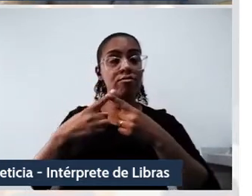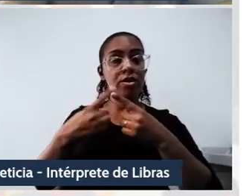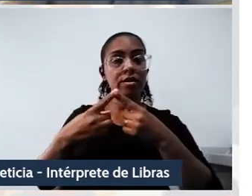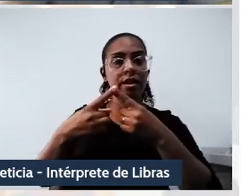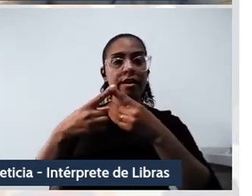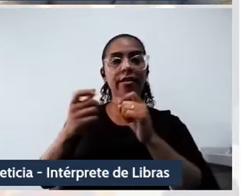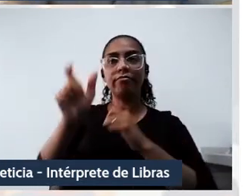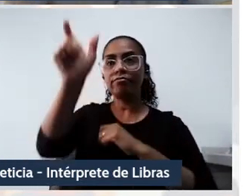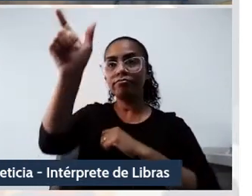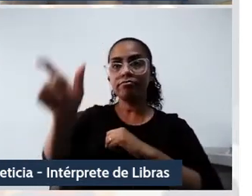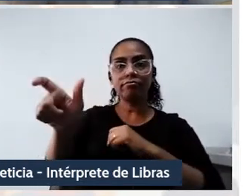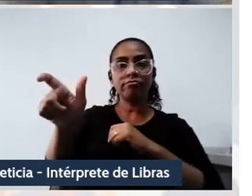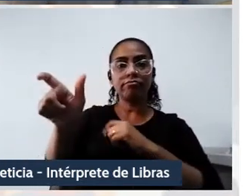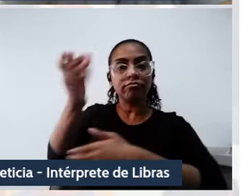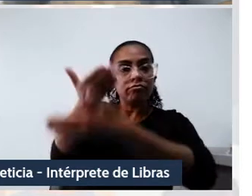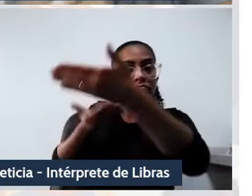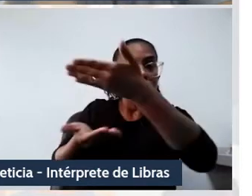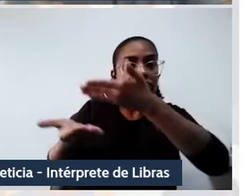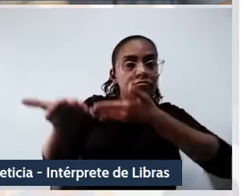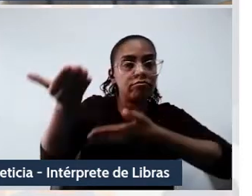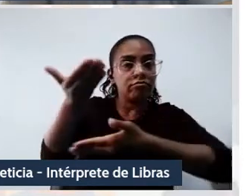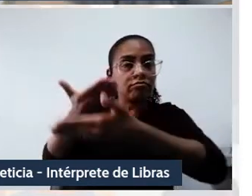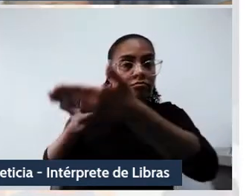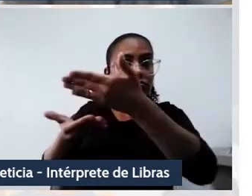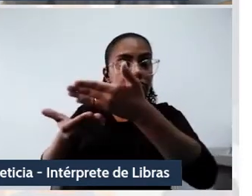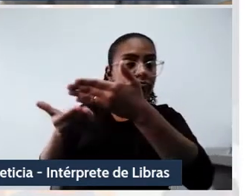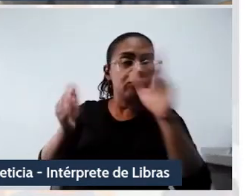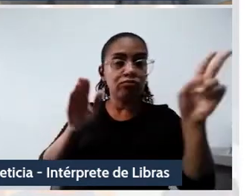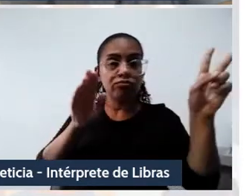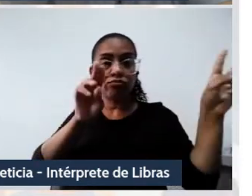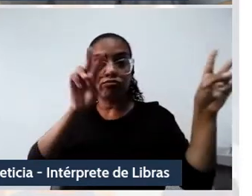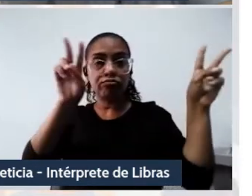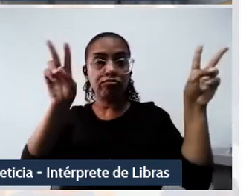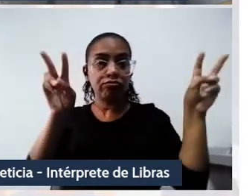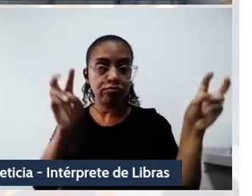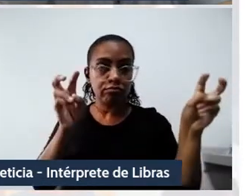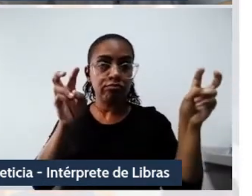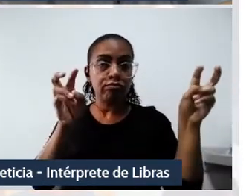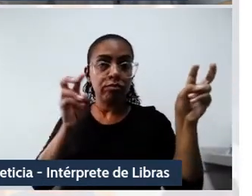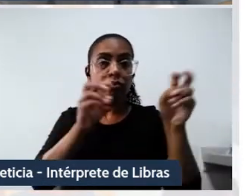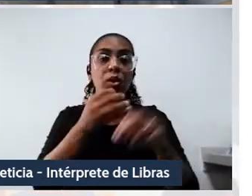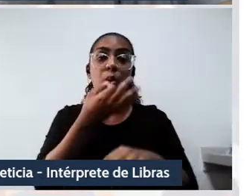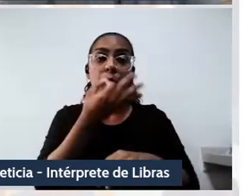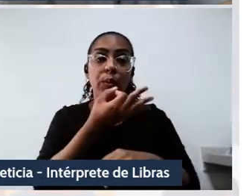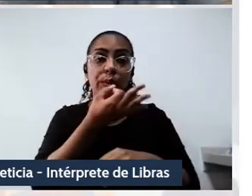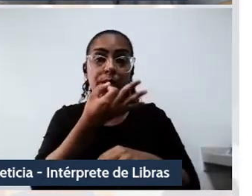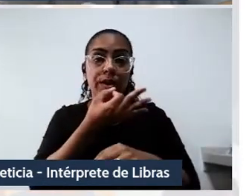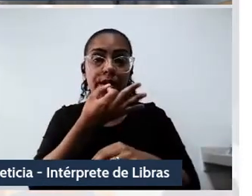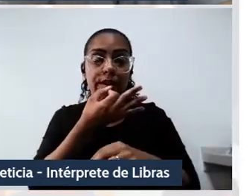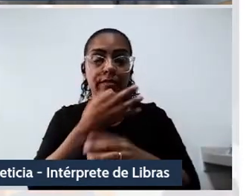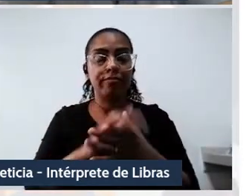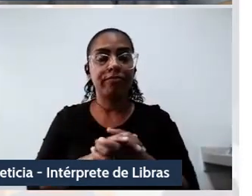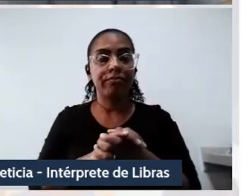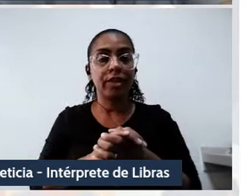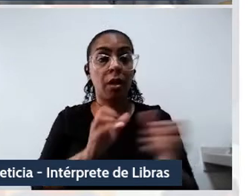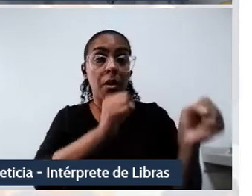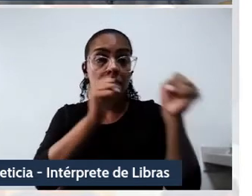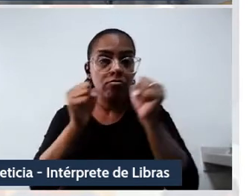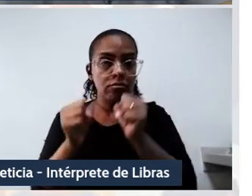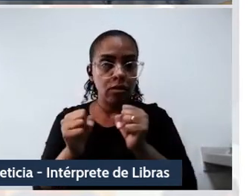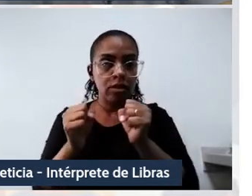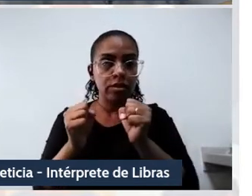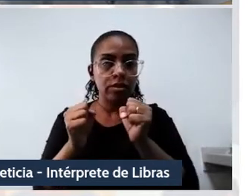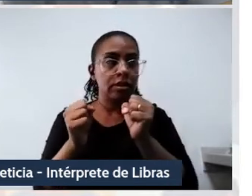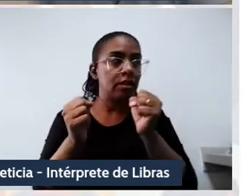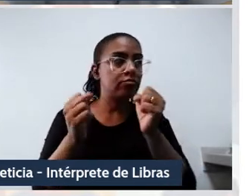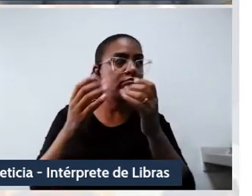outro, é, abre aspas, a garantia da possibilidade de equilíbrio de poder entre os interlocutores de uma